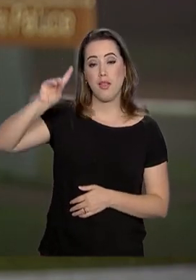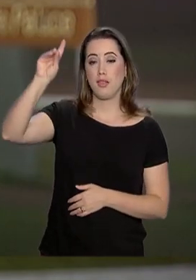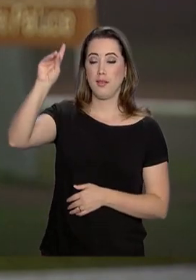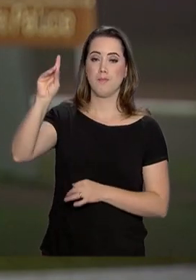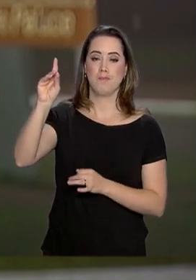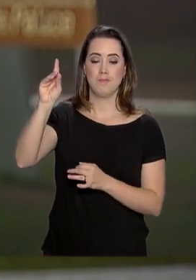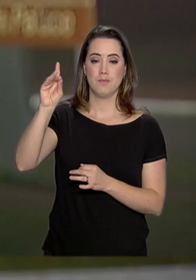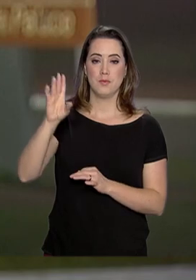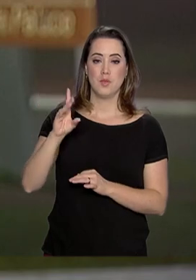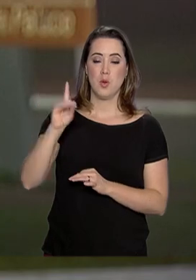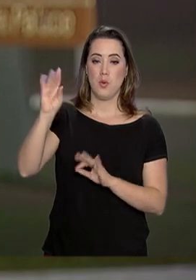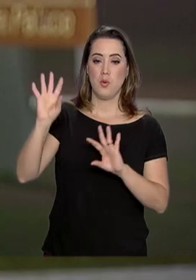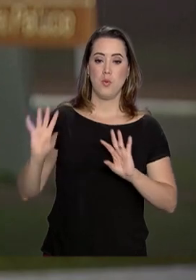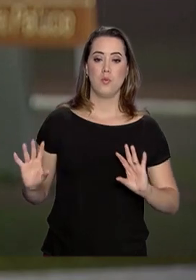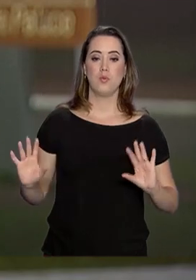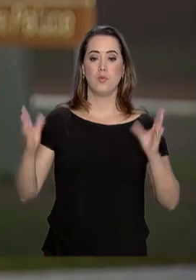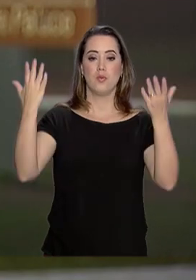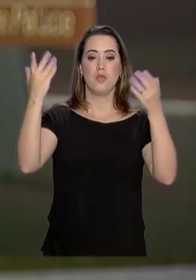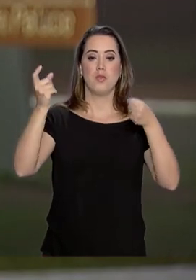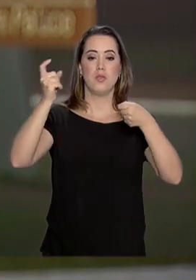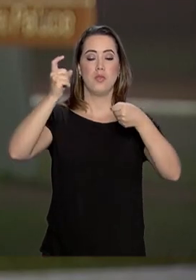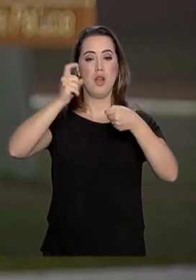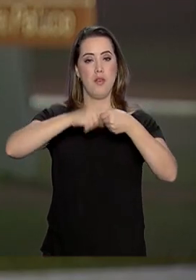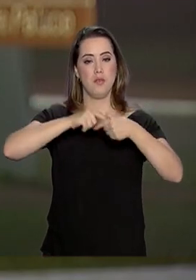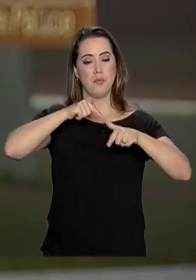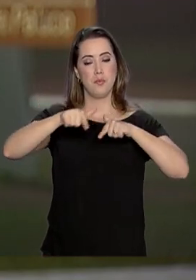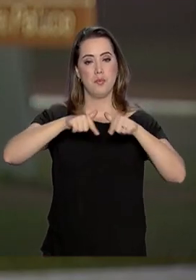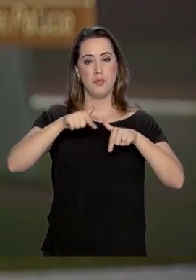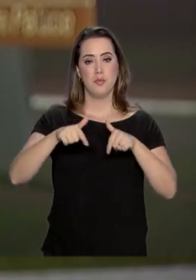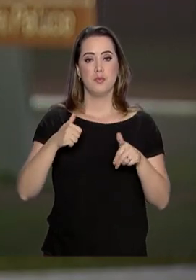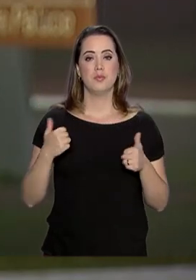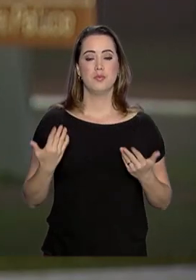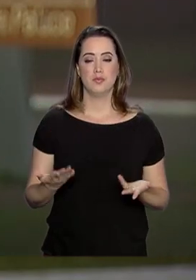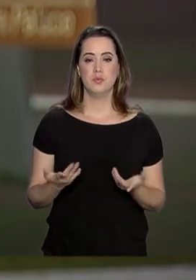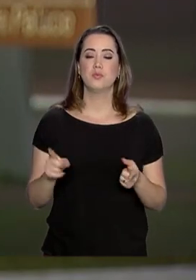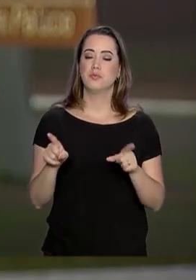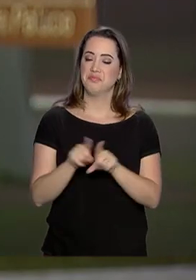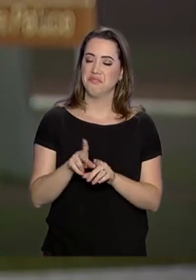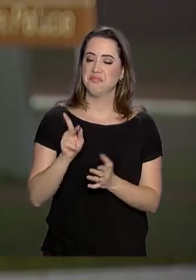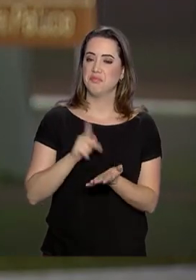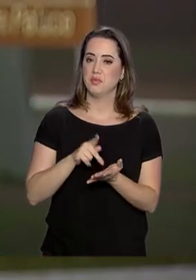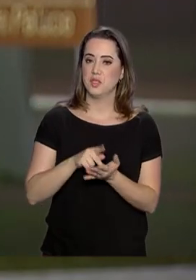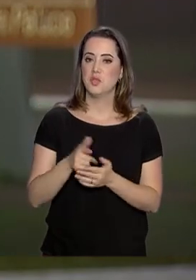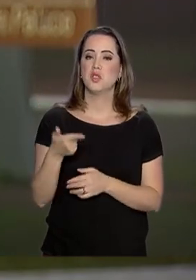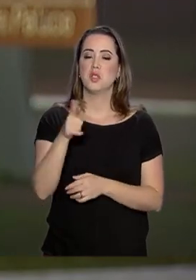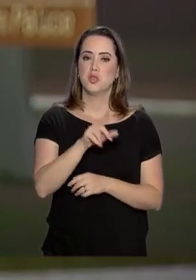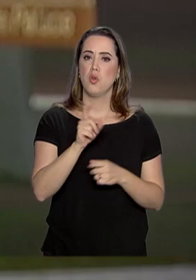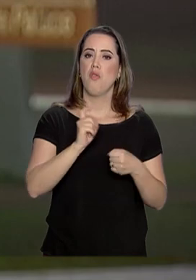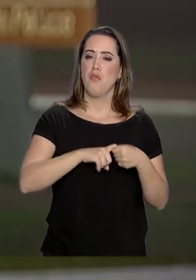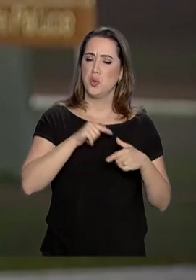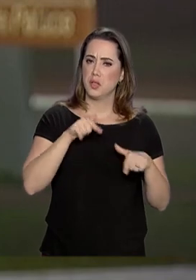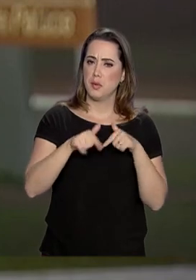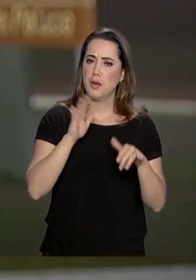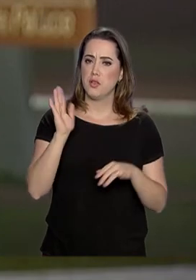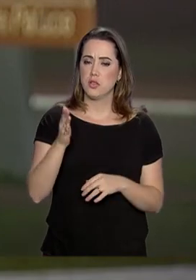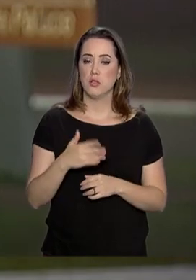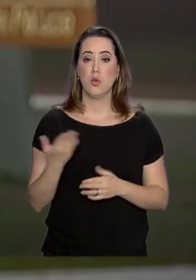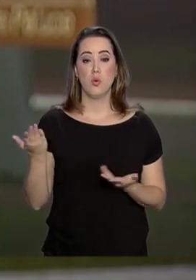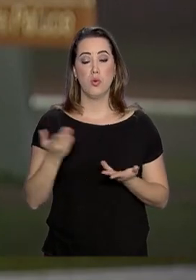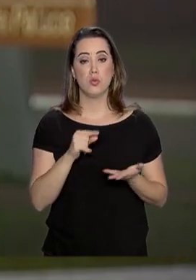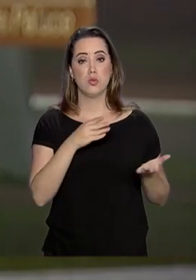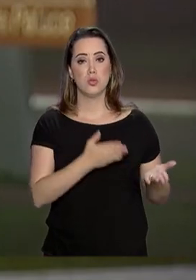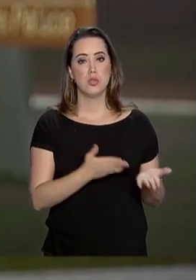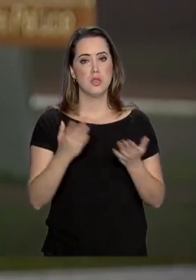a volta ao trabalho e realmente voltou, Alessandra. Hoje a gente já